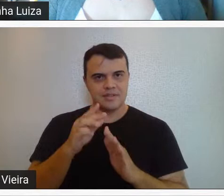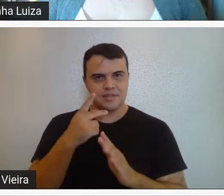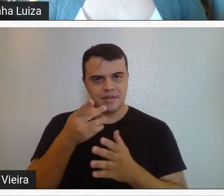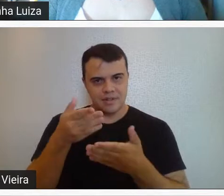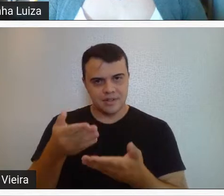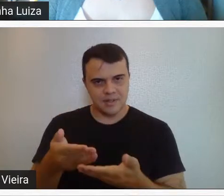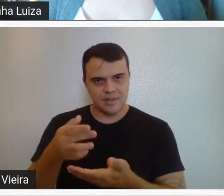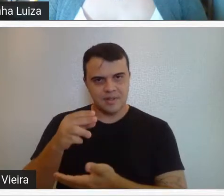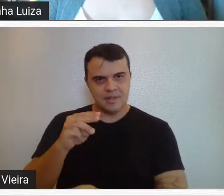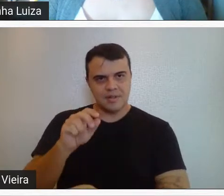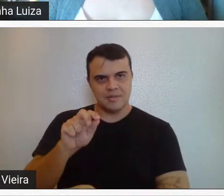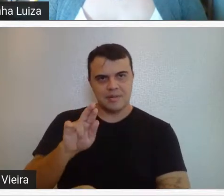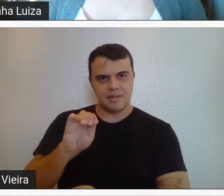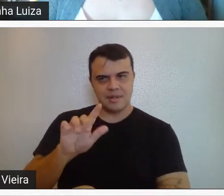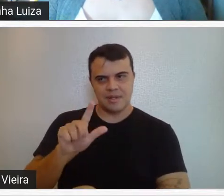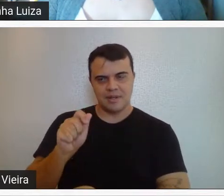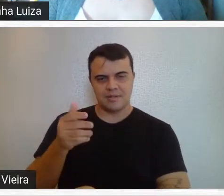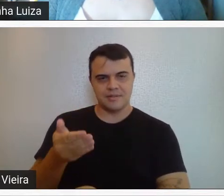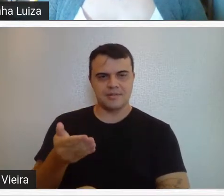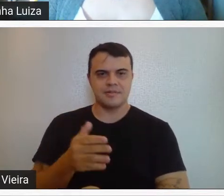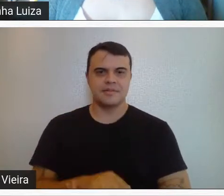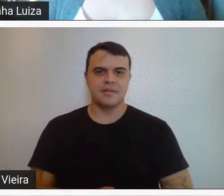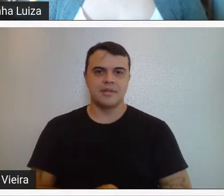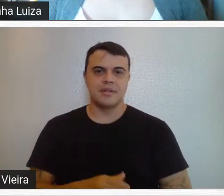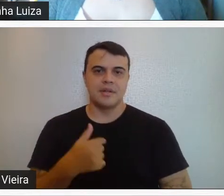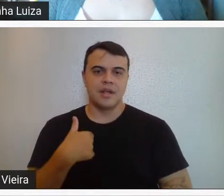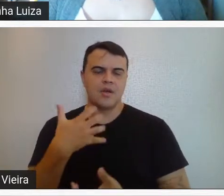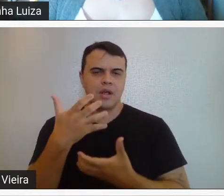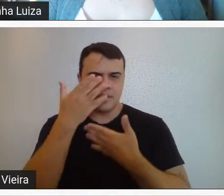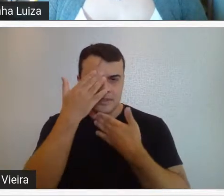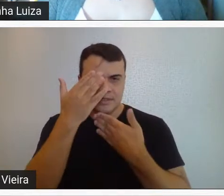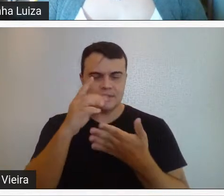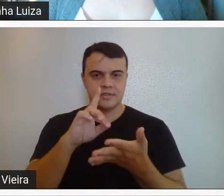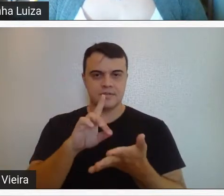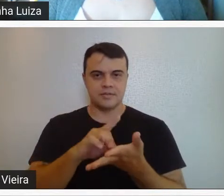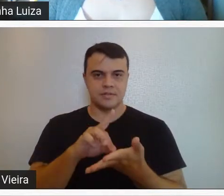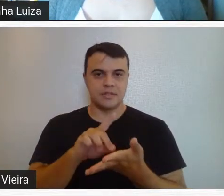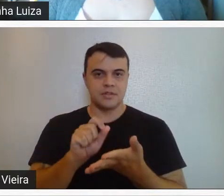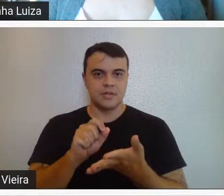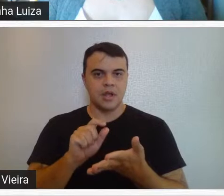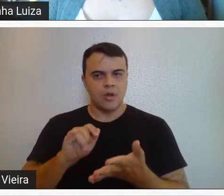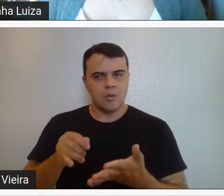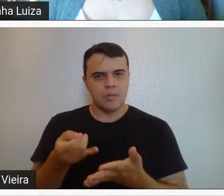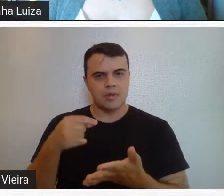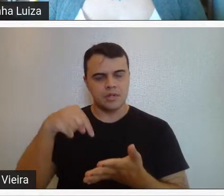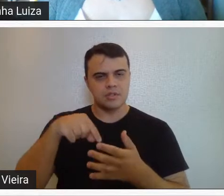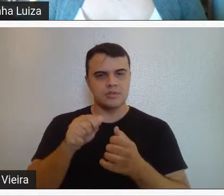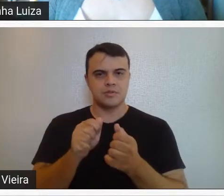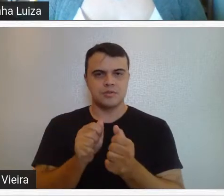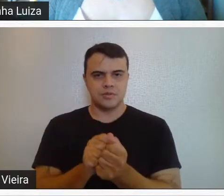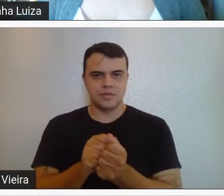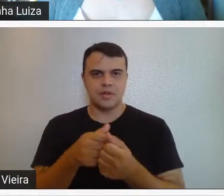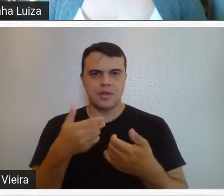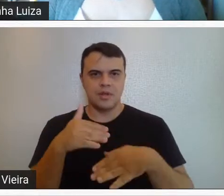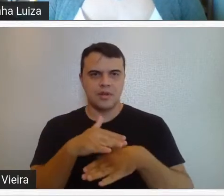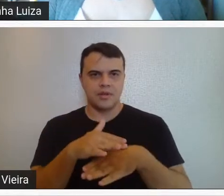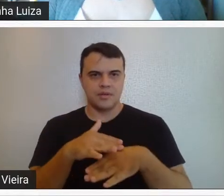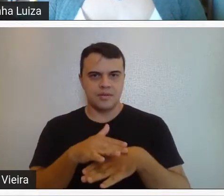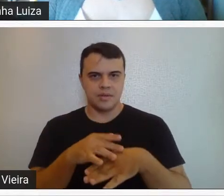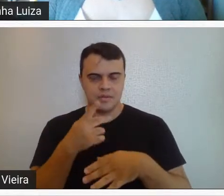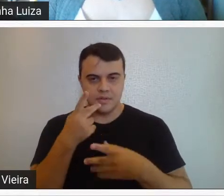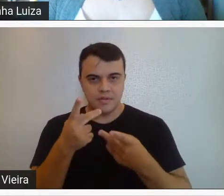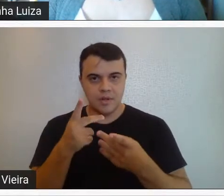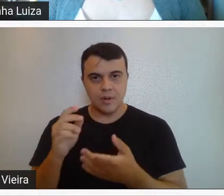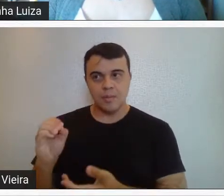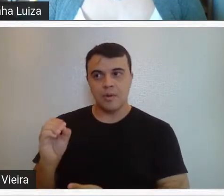passo uma palavra agora para a Marília. Gente, também queria agradecer demais essa oportunidade de estar aqui conversando com você sobre o